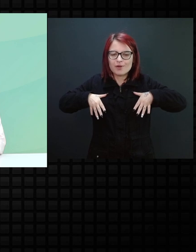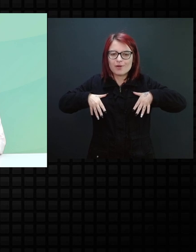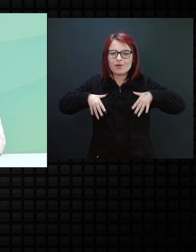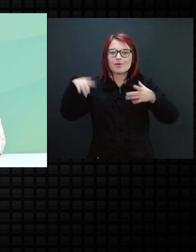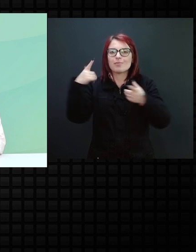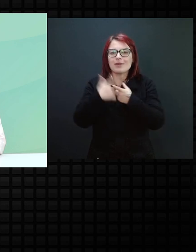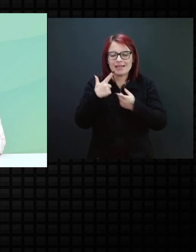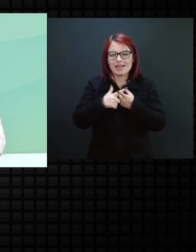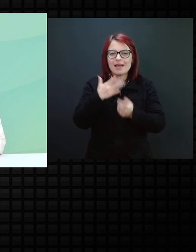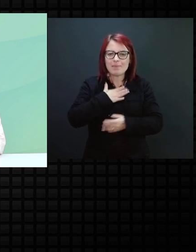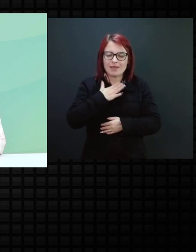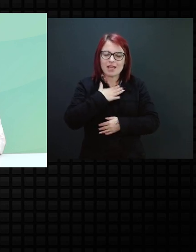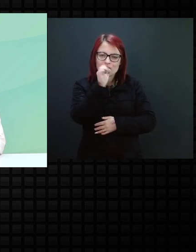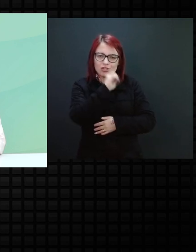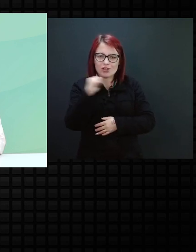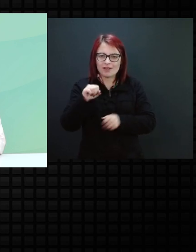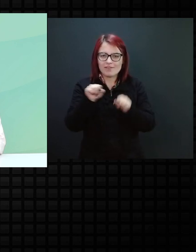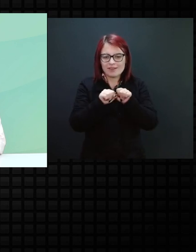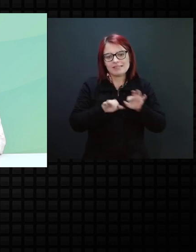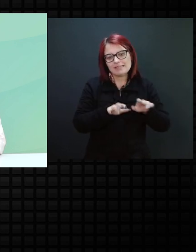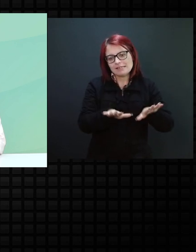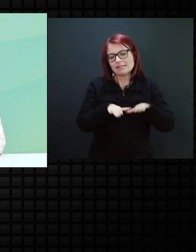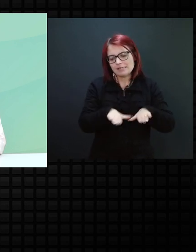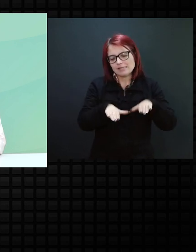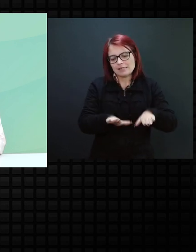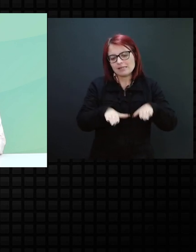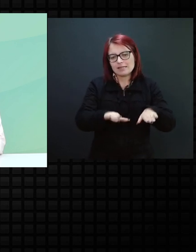faz, costura, ele faz, pode fazer várias,